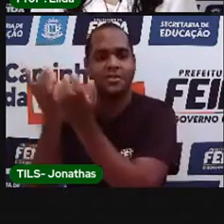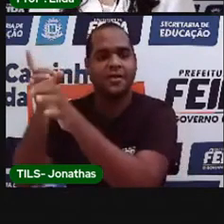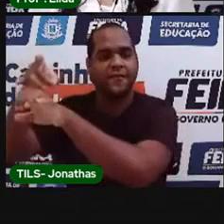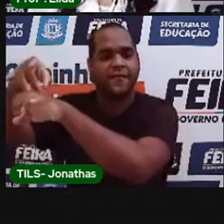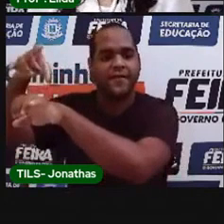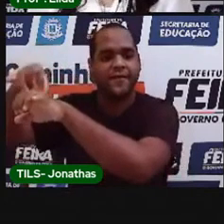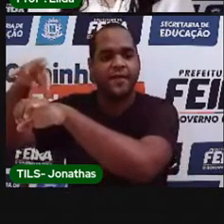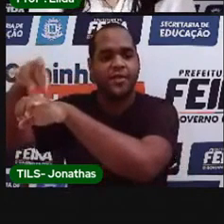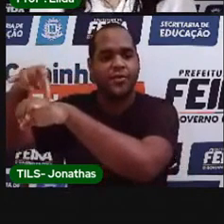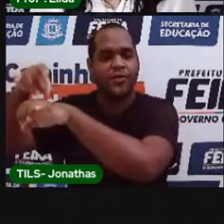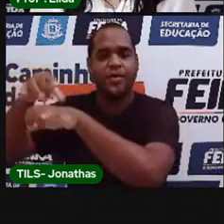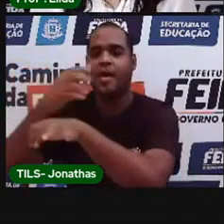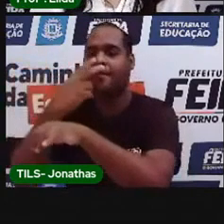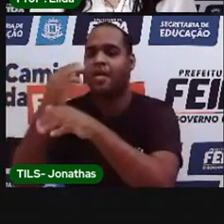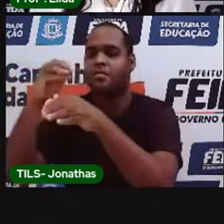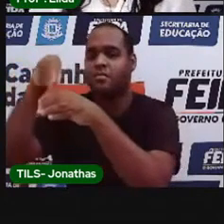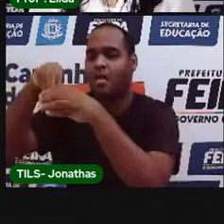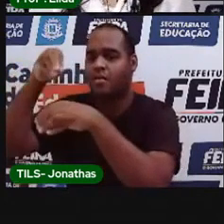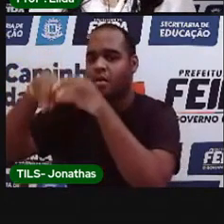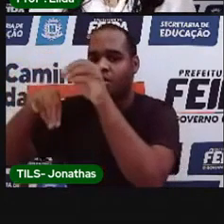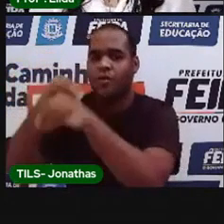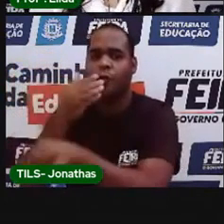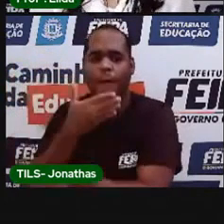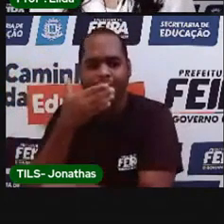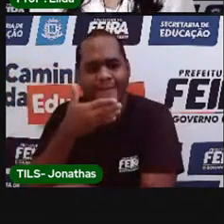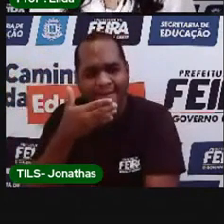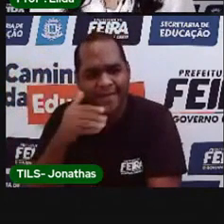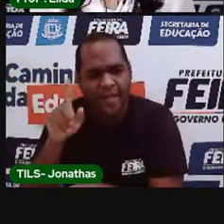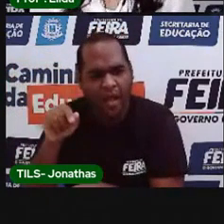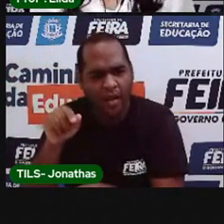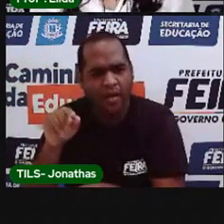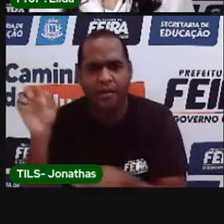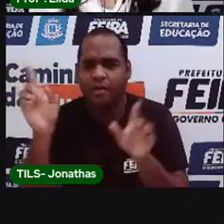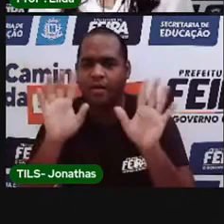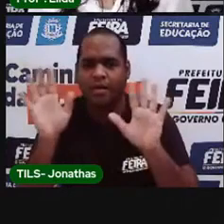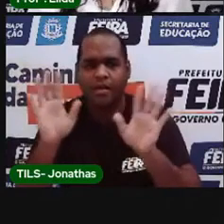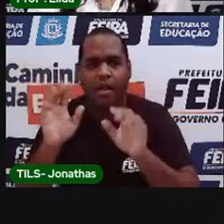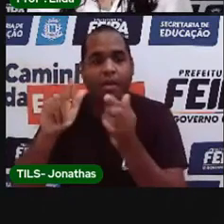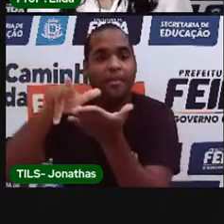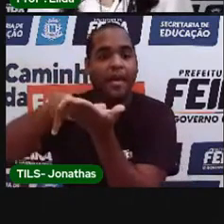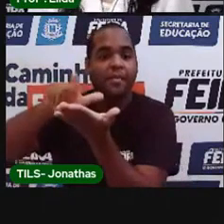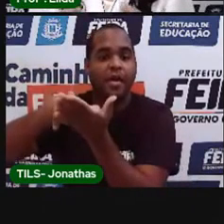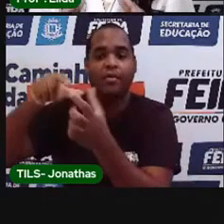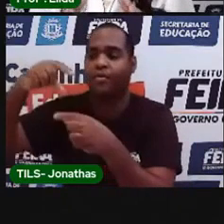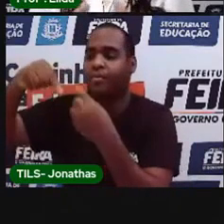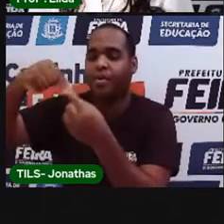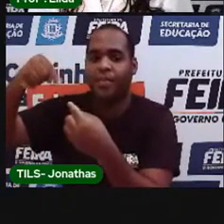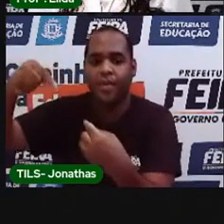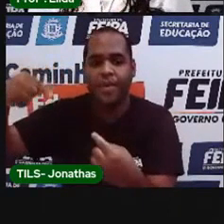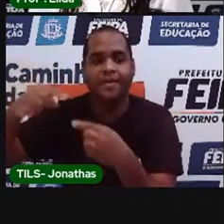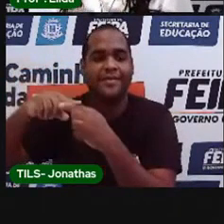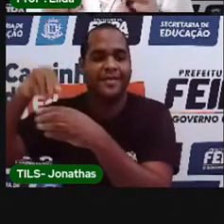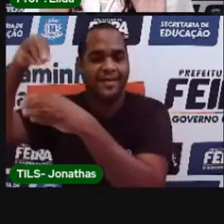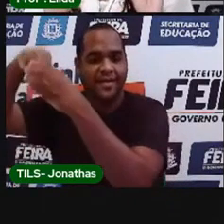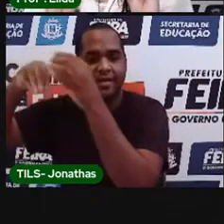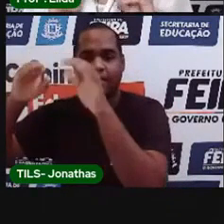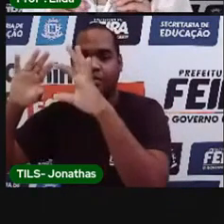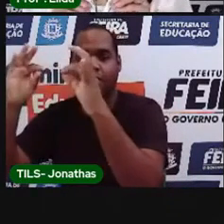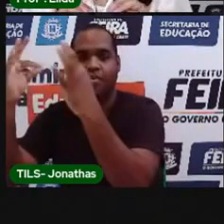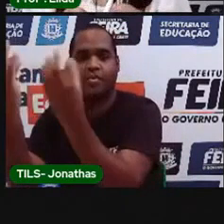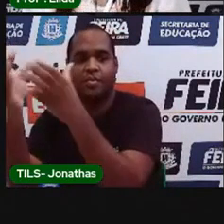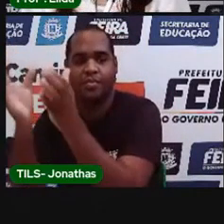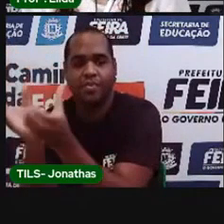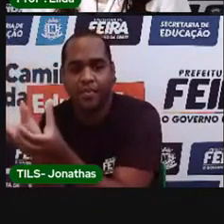com uns pedacinhos de doce pró. Não, não. De papel. Esse é um potinho com